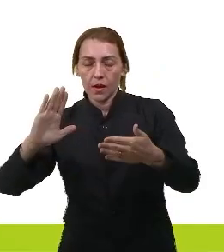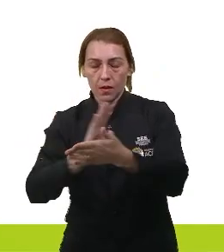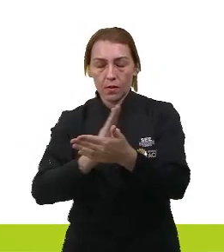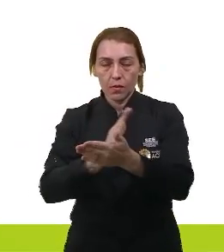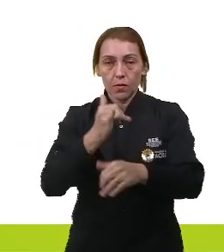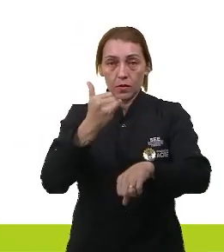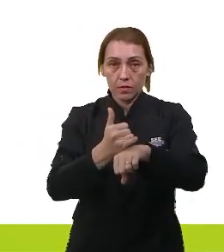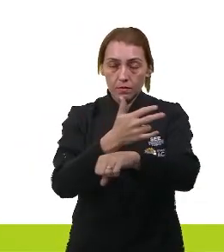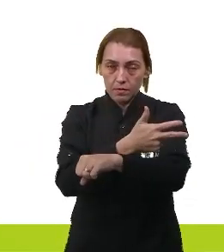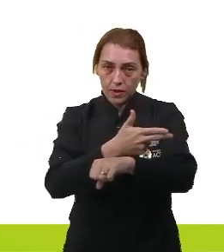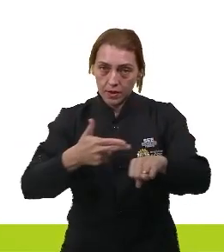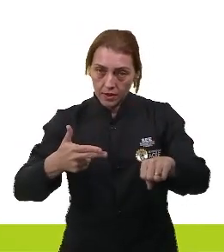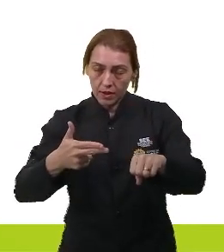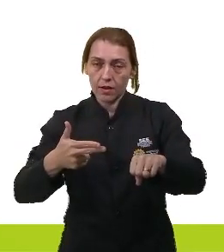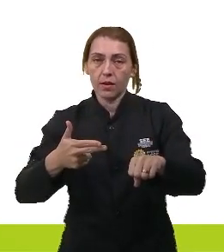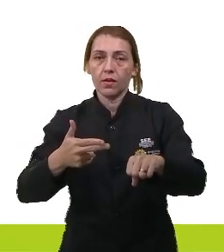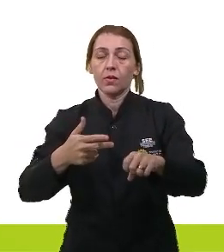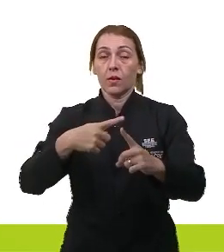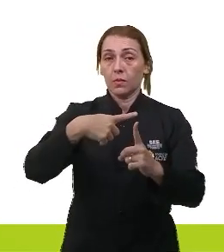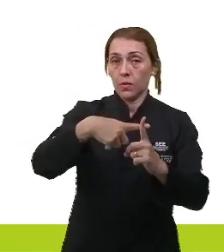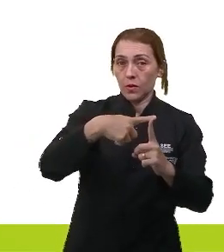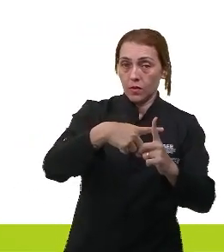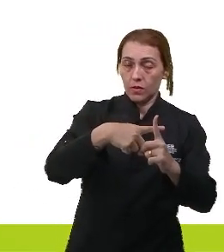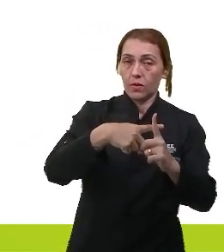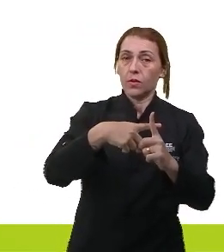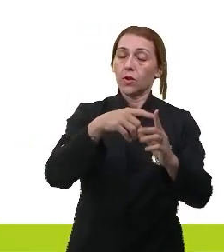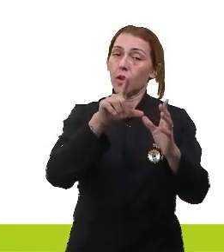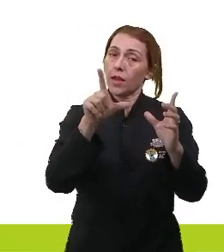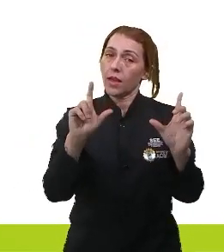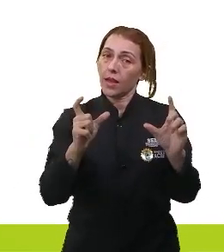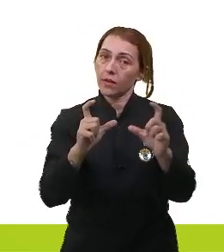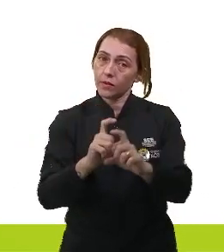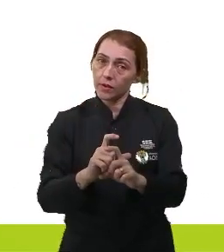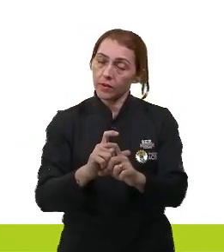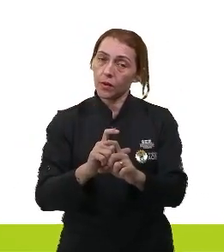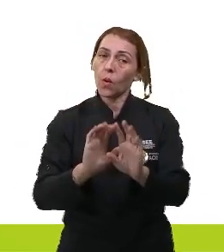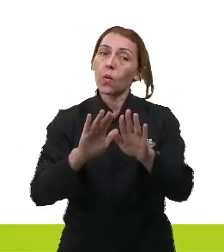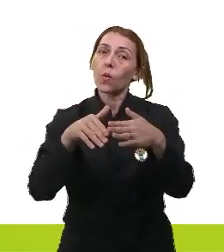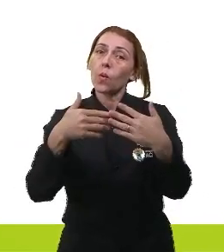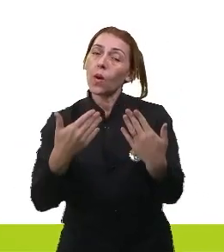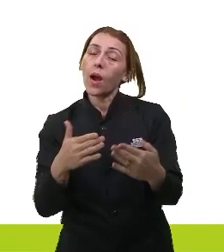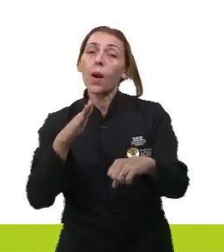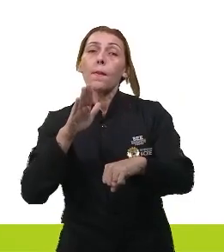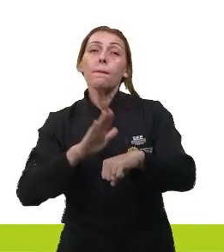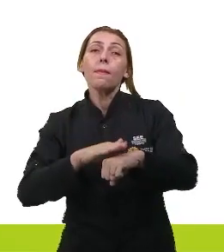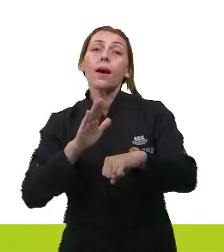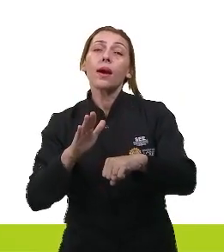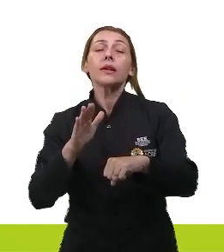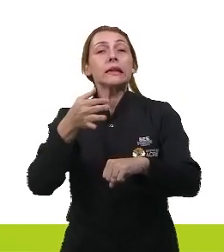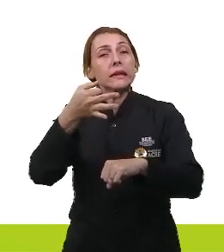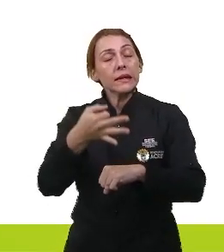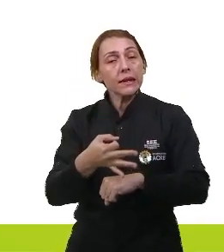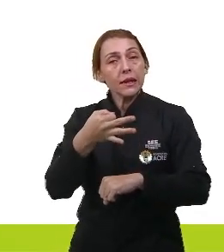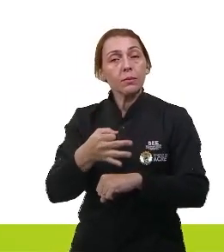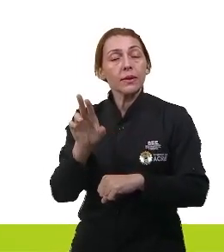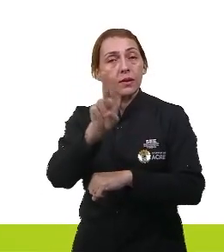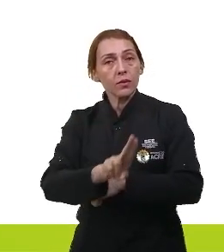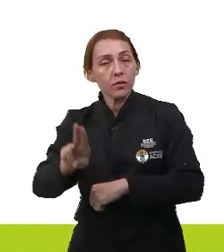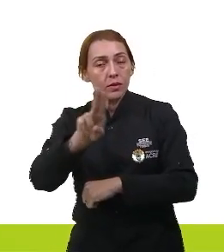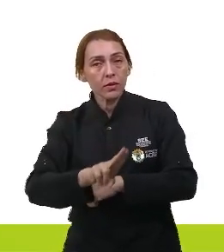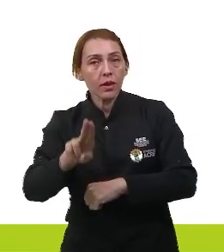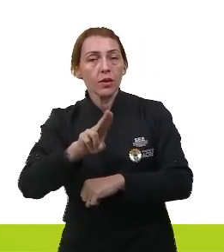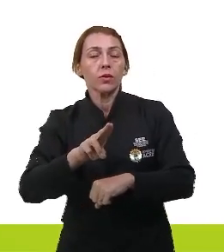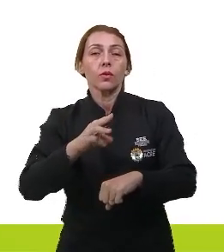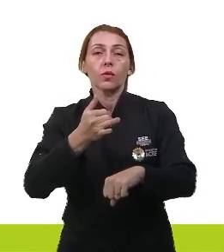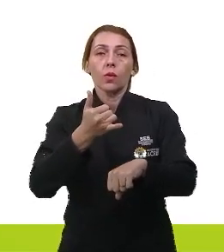metais com seus respectivos potenciais padrão de redução, qual o mais adequado para ser usado como